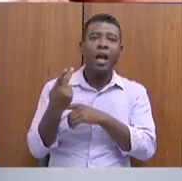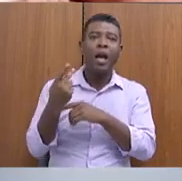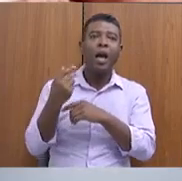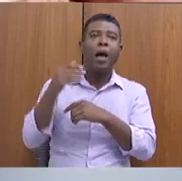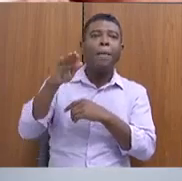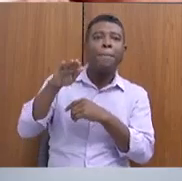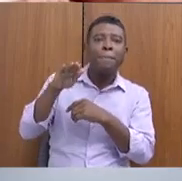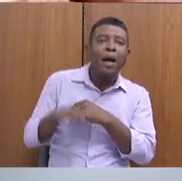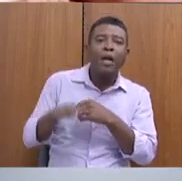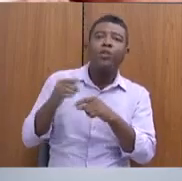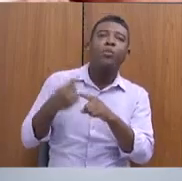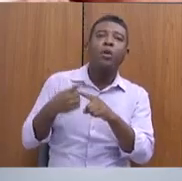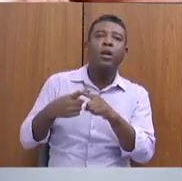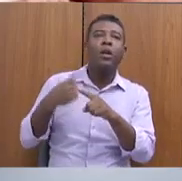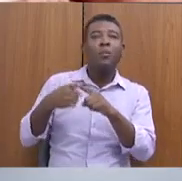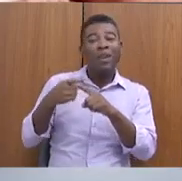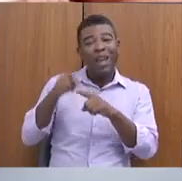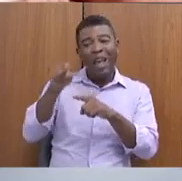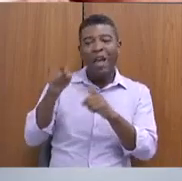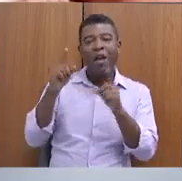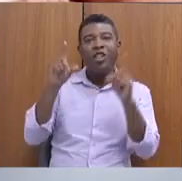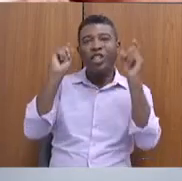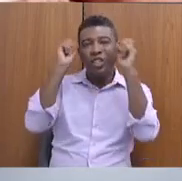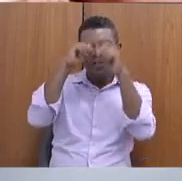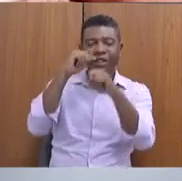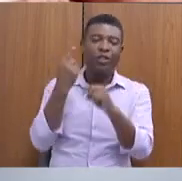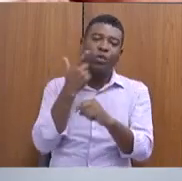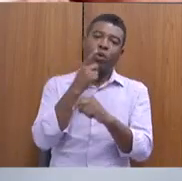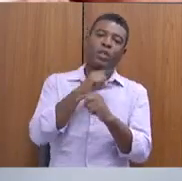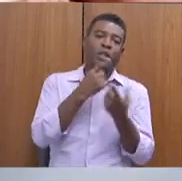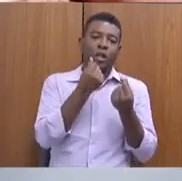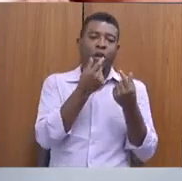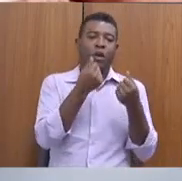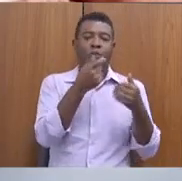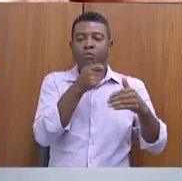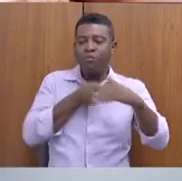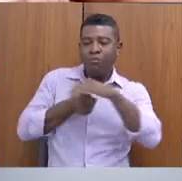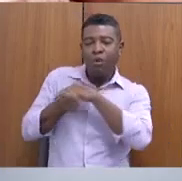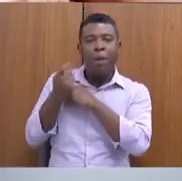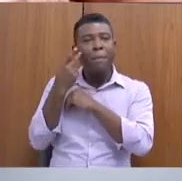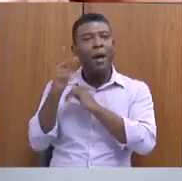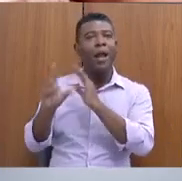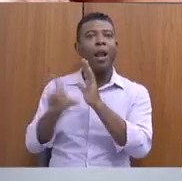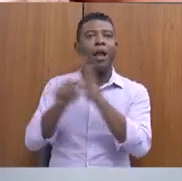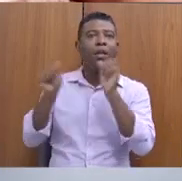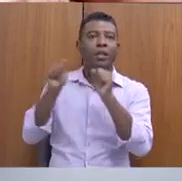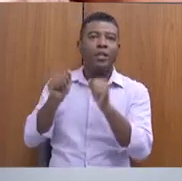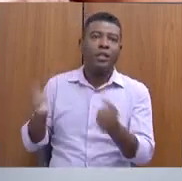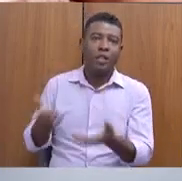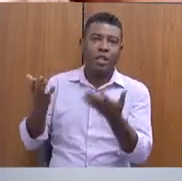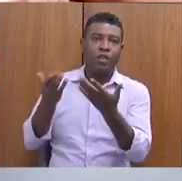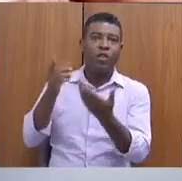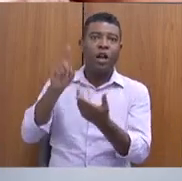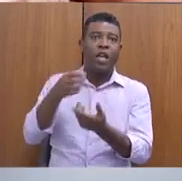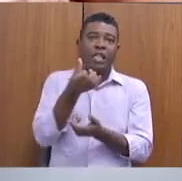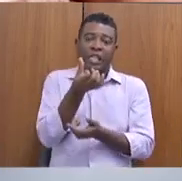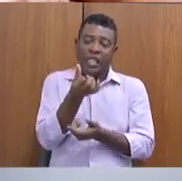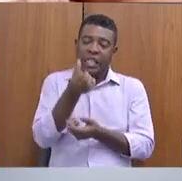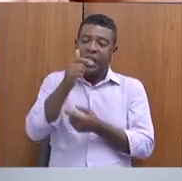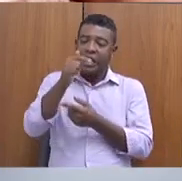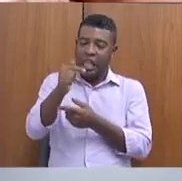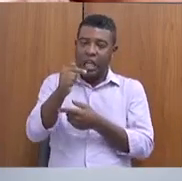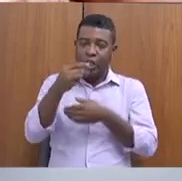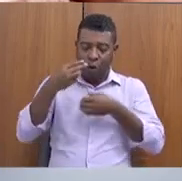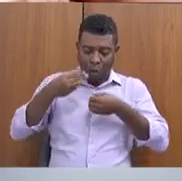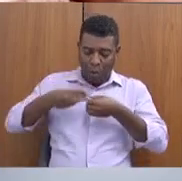às nossas leis de incentivo. Então, por isso, nós estamos favorecendo isso. São 67 municípios, são na